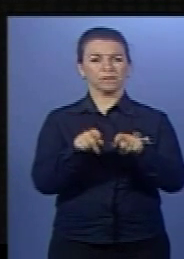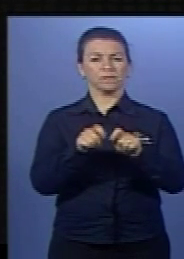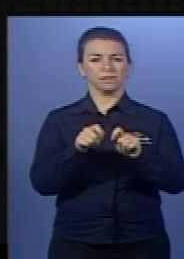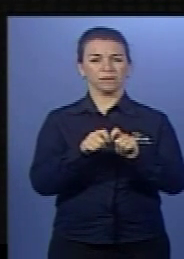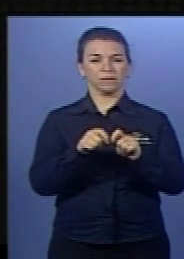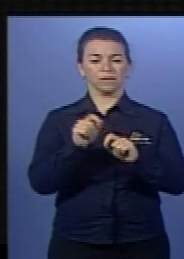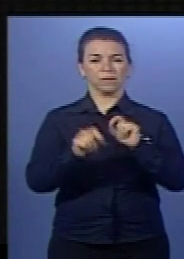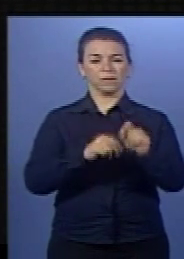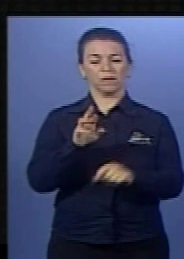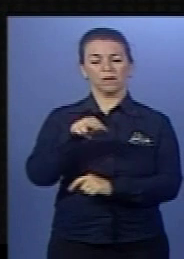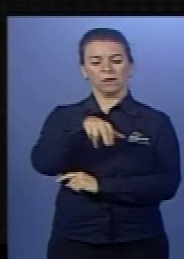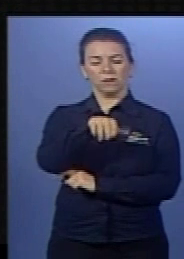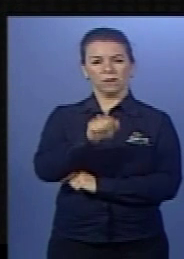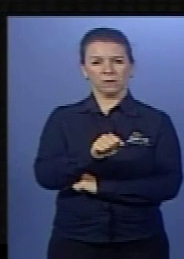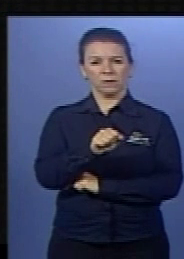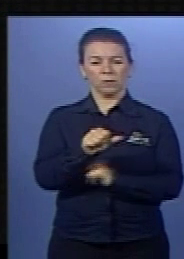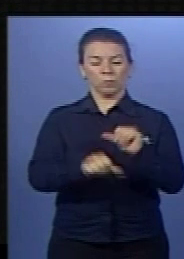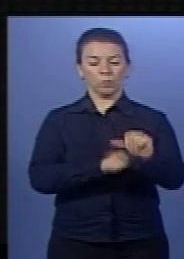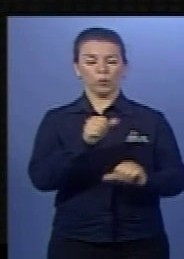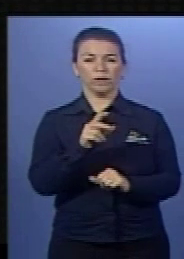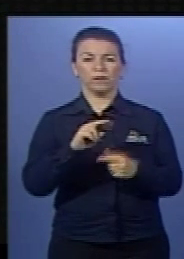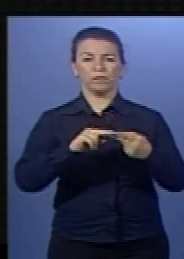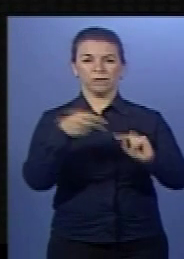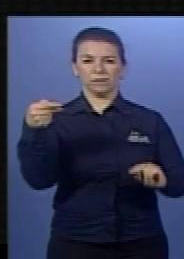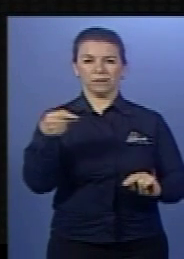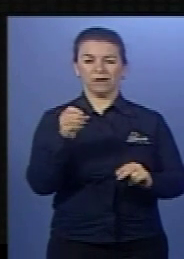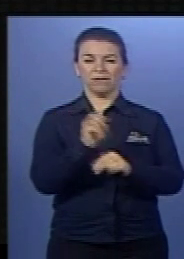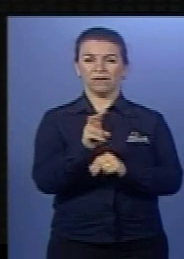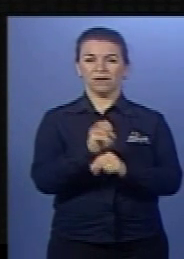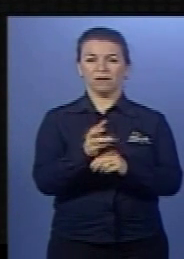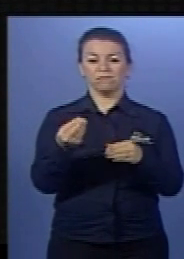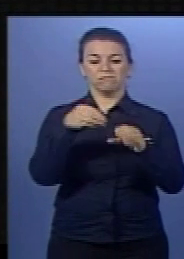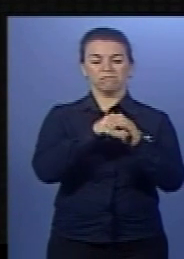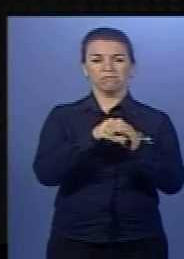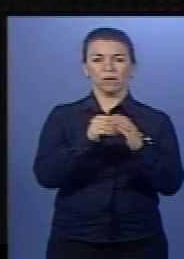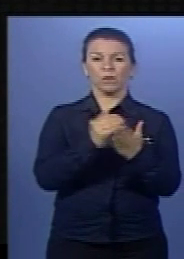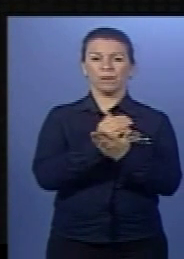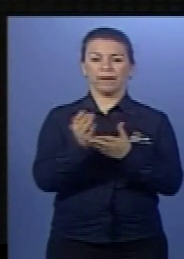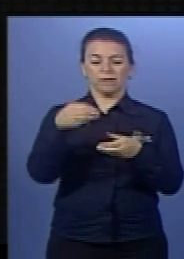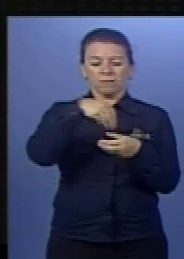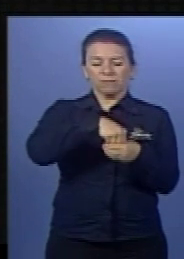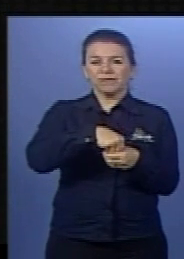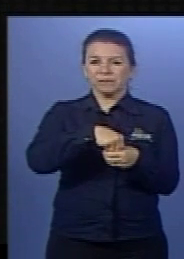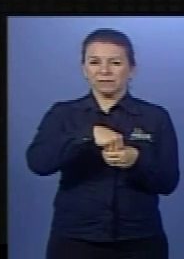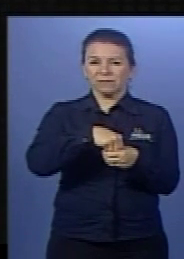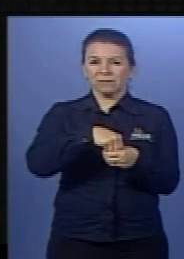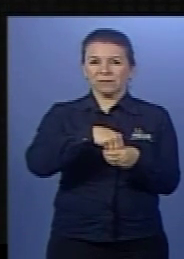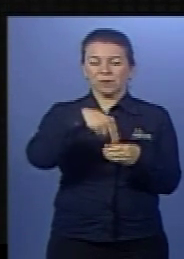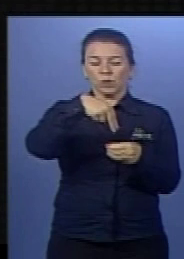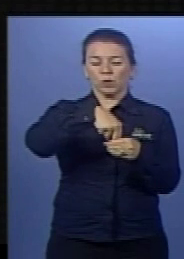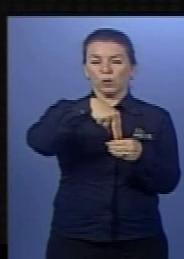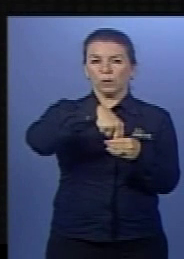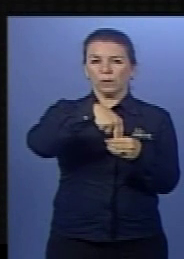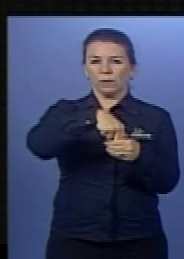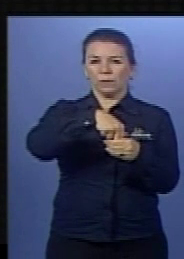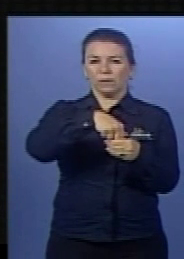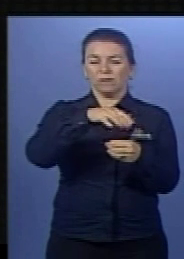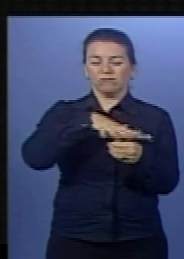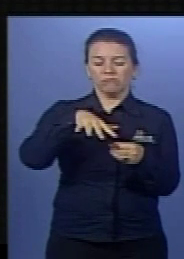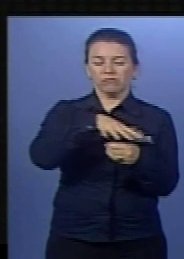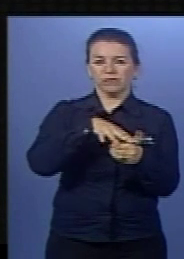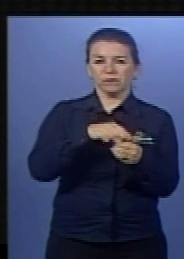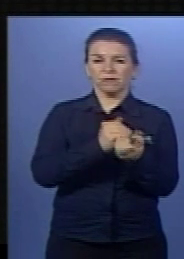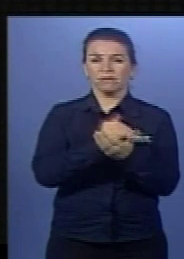o RNA viral vire o DNA viral que vai para dentro do núcleo da célula parasitada, que é o linfócito T4.